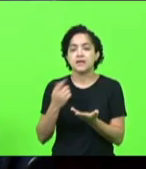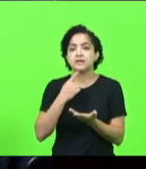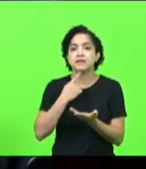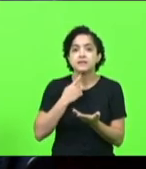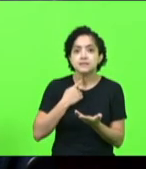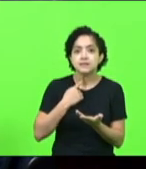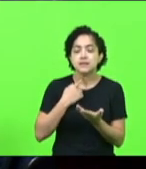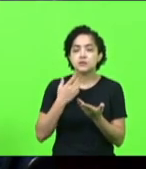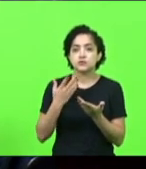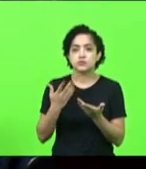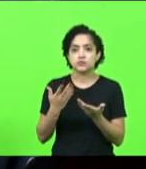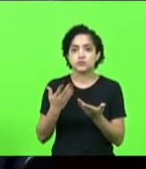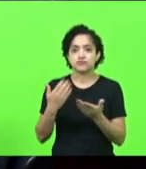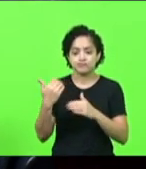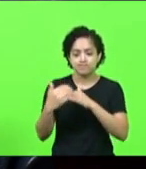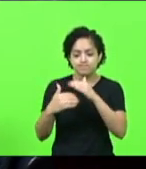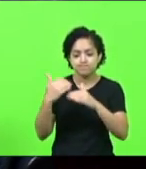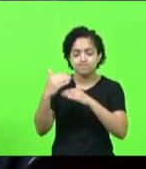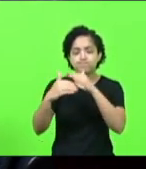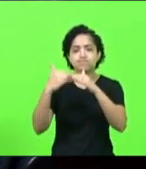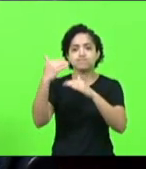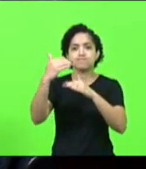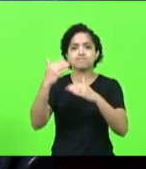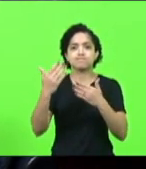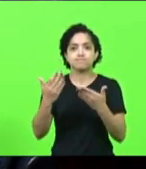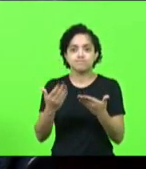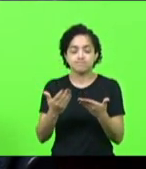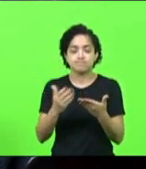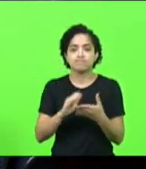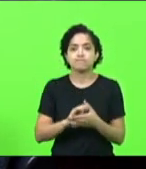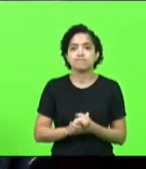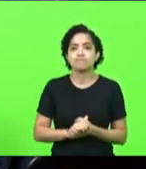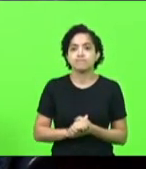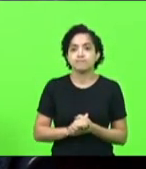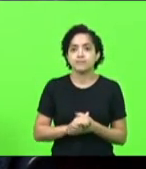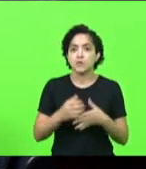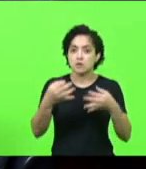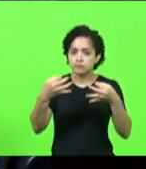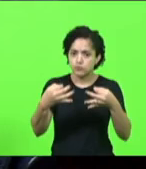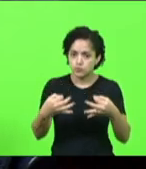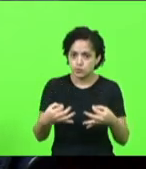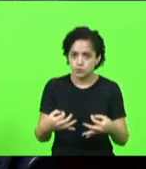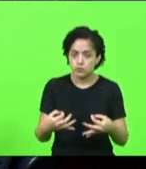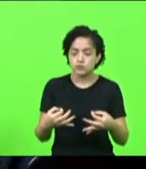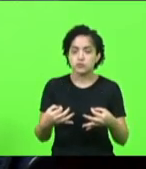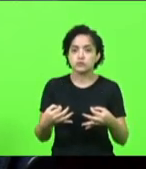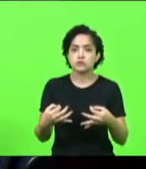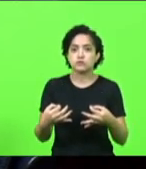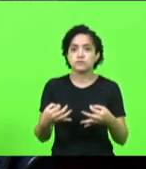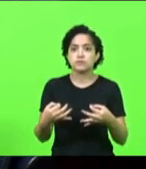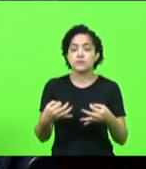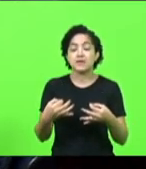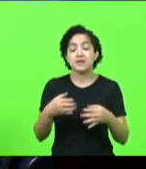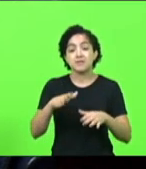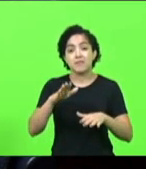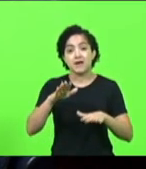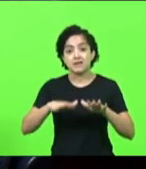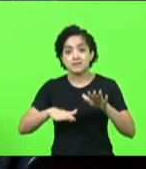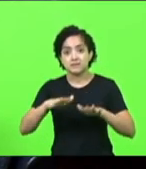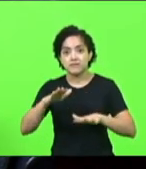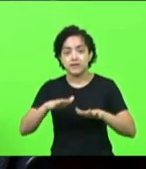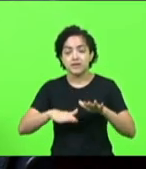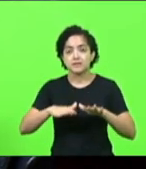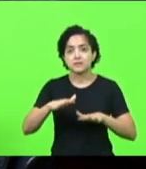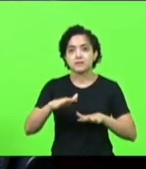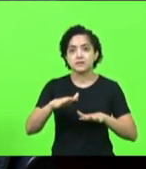de crescer na vida o que é justo o que é meritório mas muitas vezes como disse o nosso